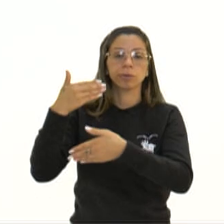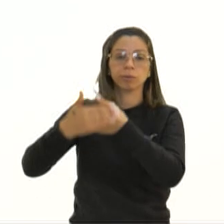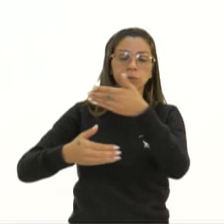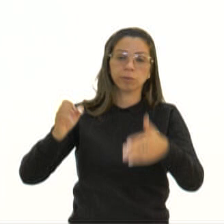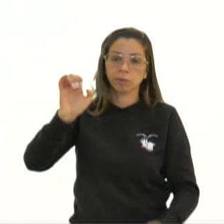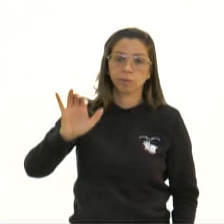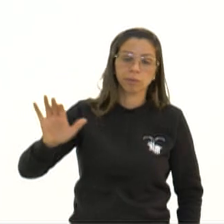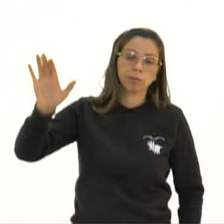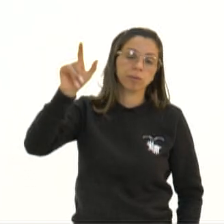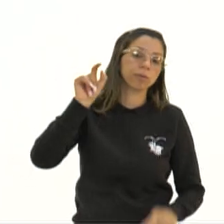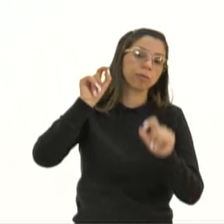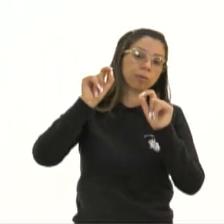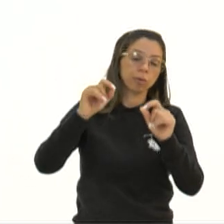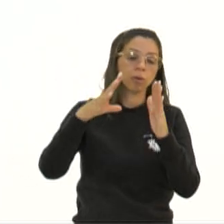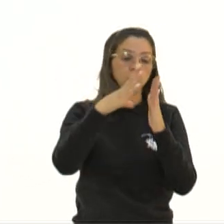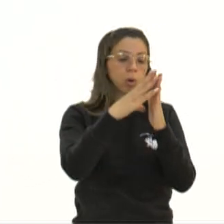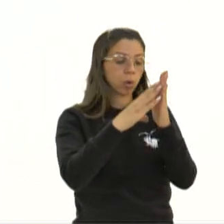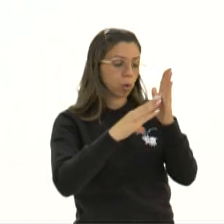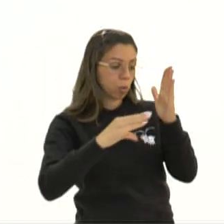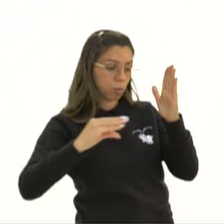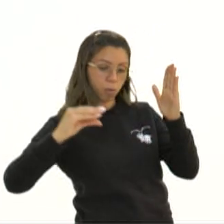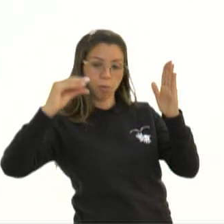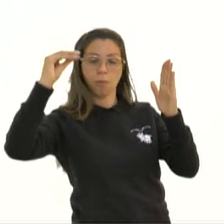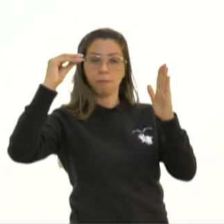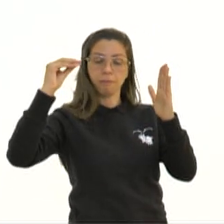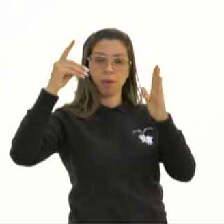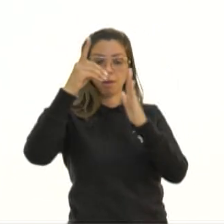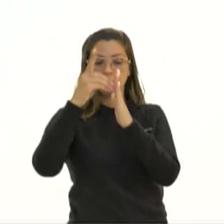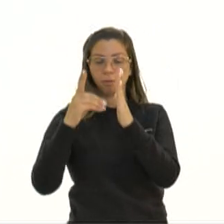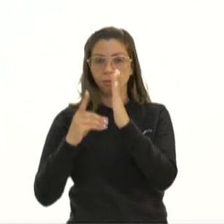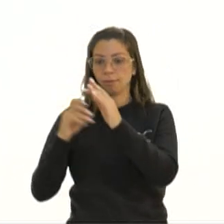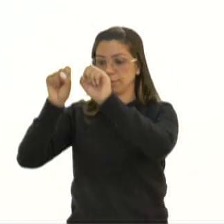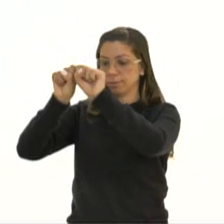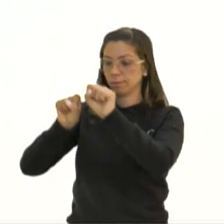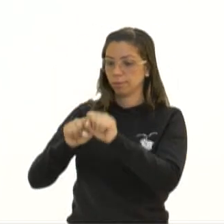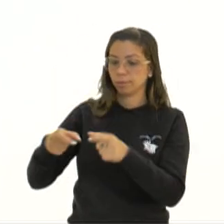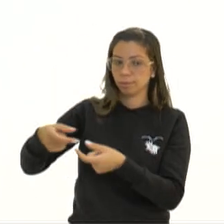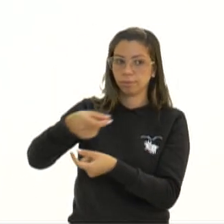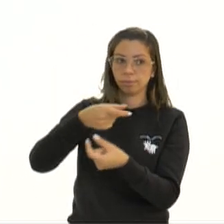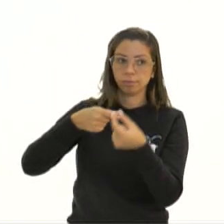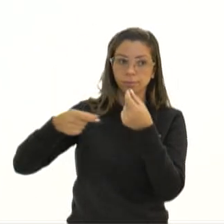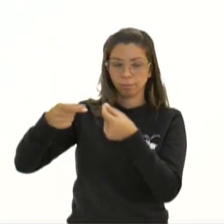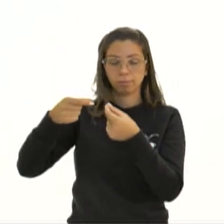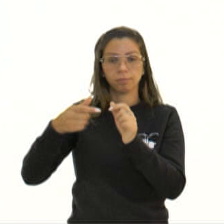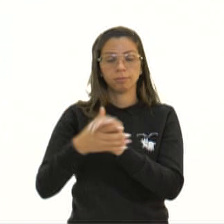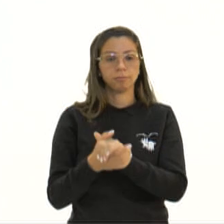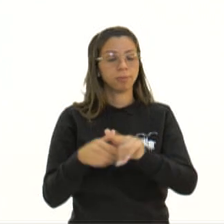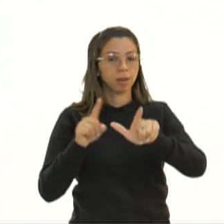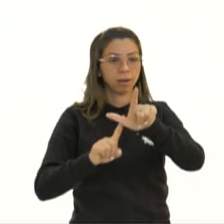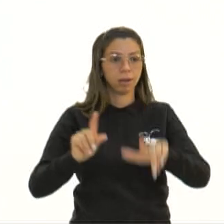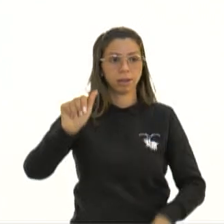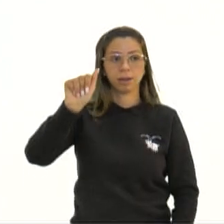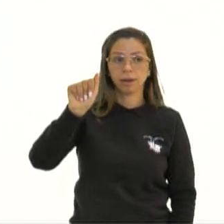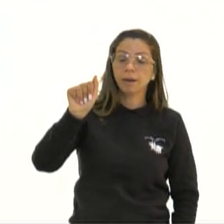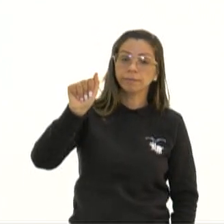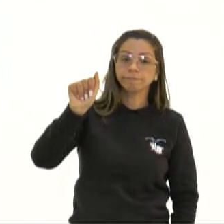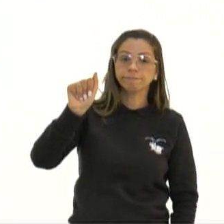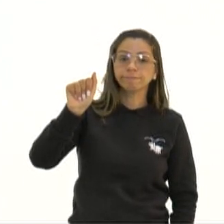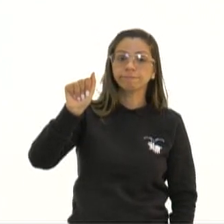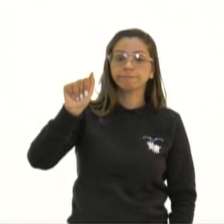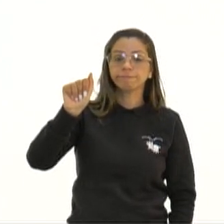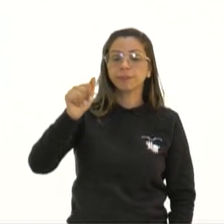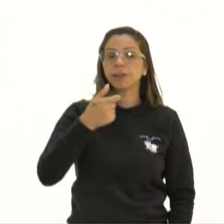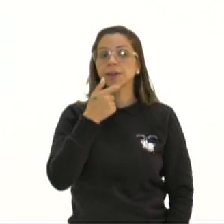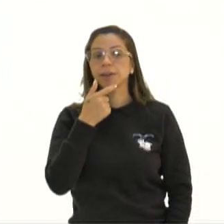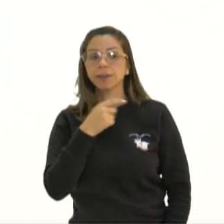Europa o fato de copiar nas últimas décadas o sistema econômico da China, letra A, dos Estados Unidos, da América,